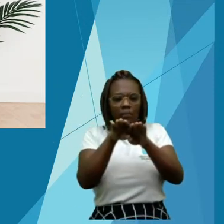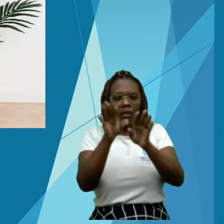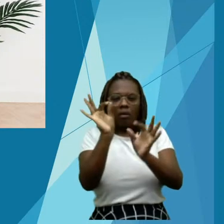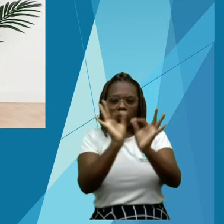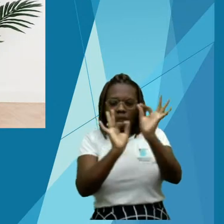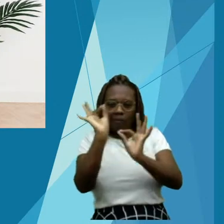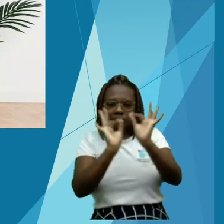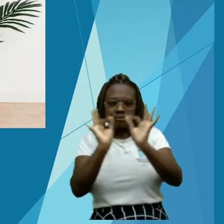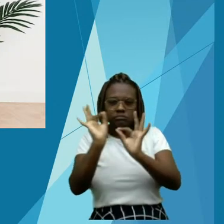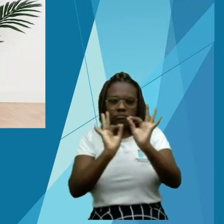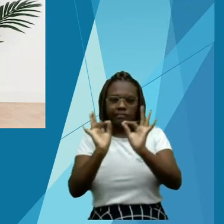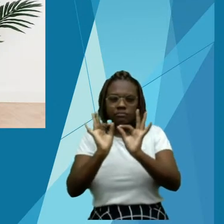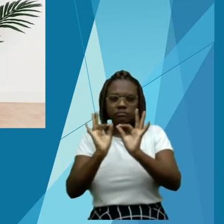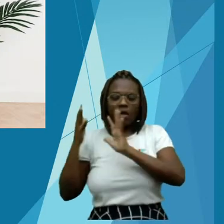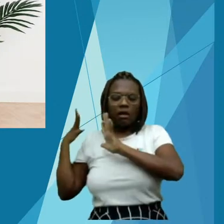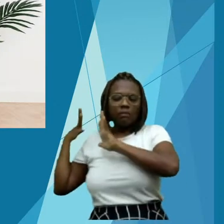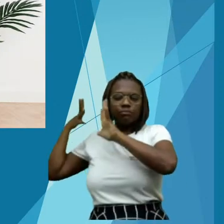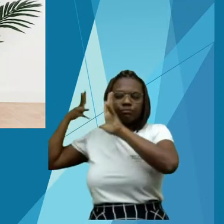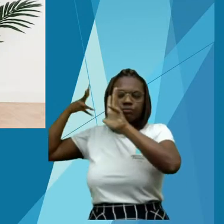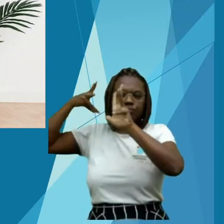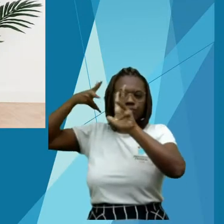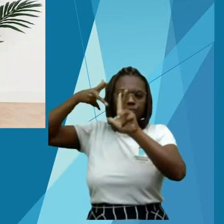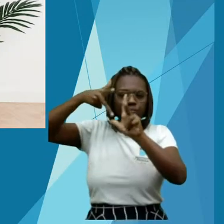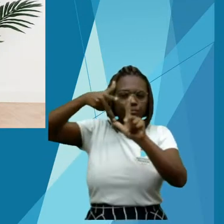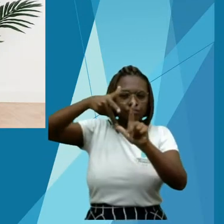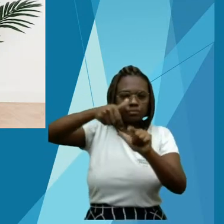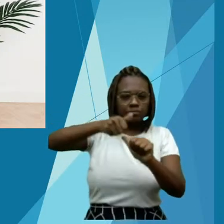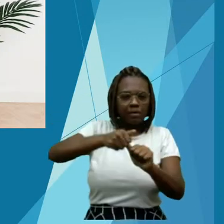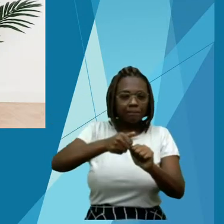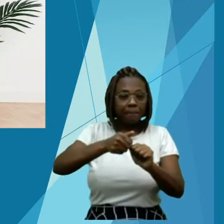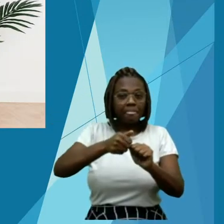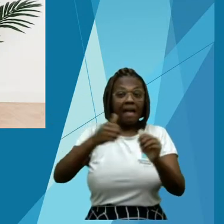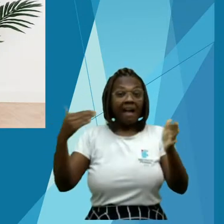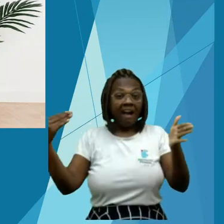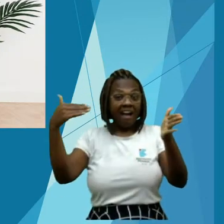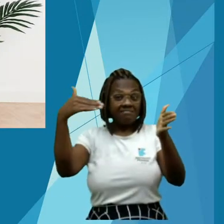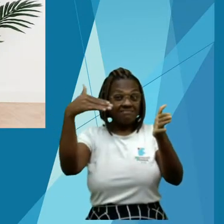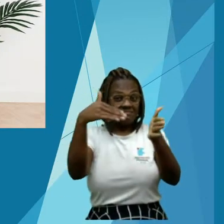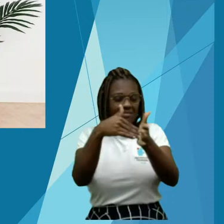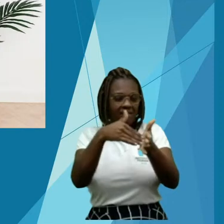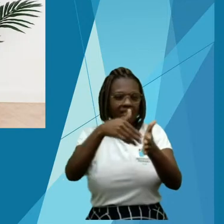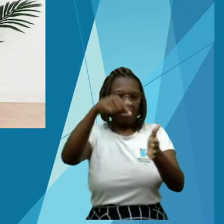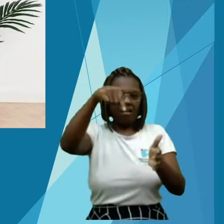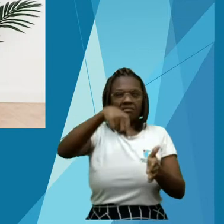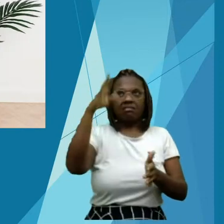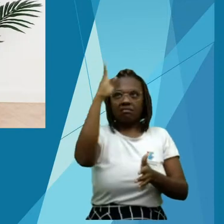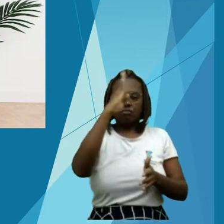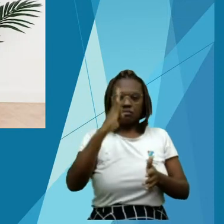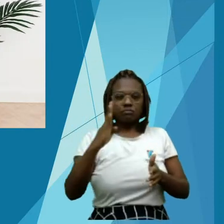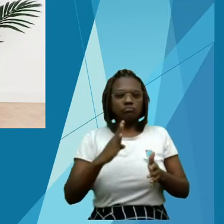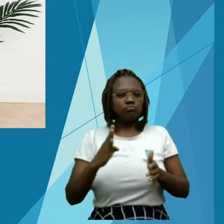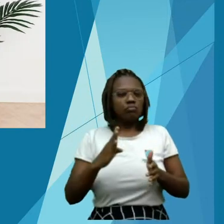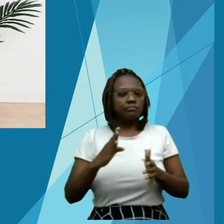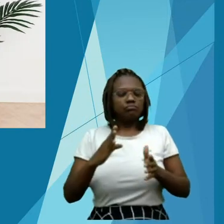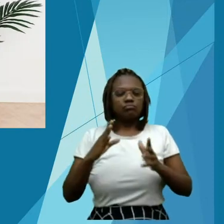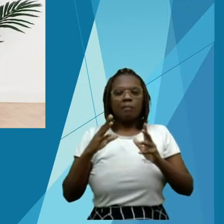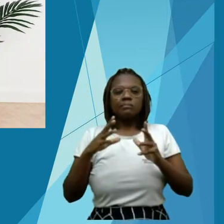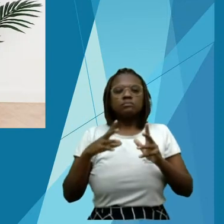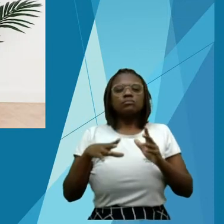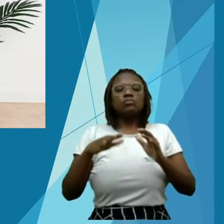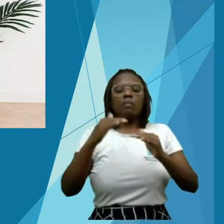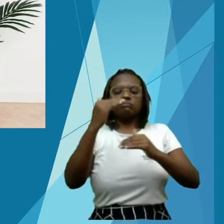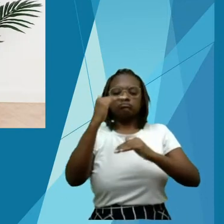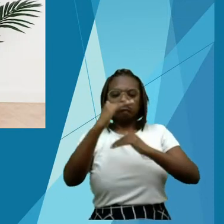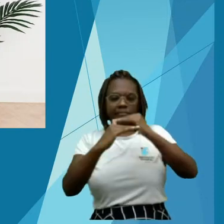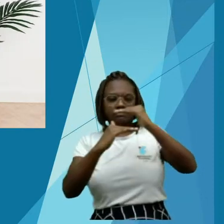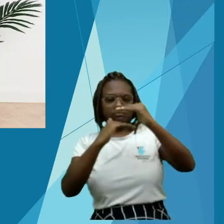migratória, a dispersão dos imigrantes para outras regiões do Brasil em busca de trabalho e também